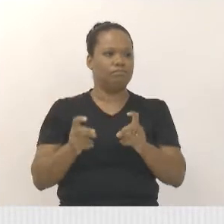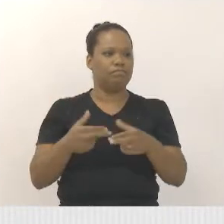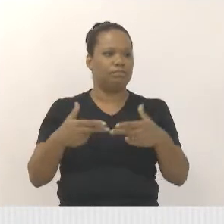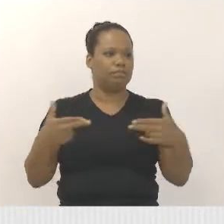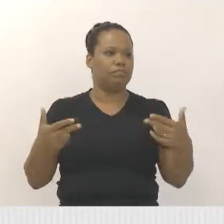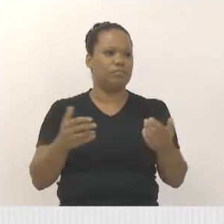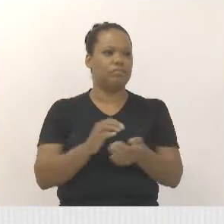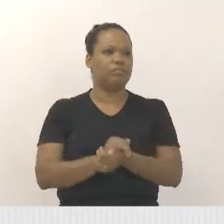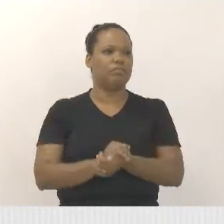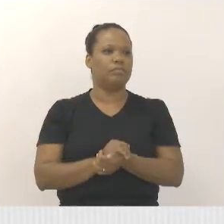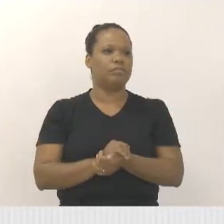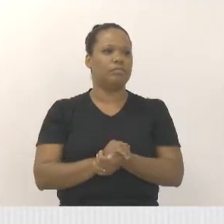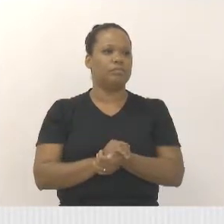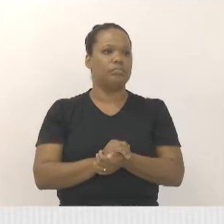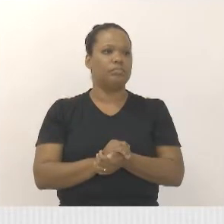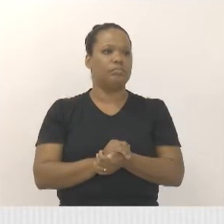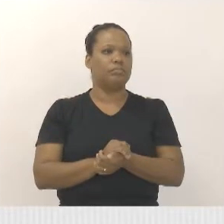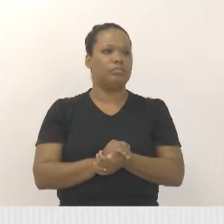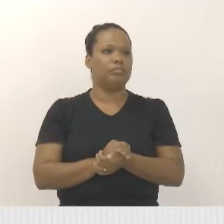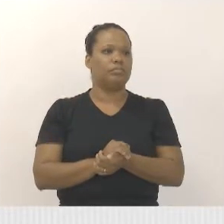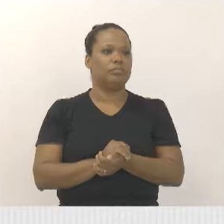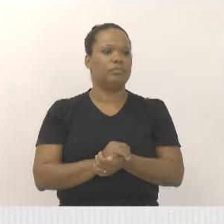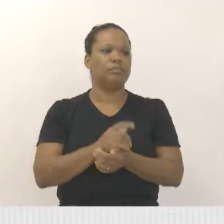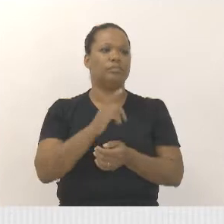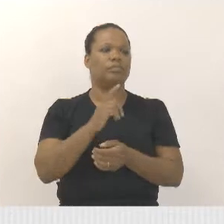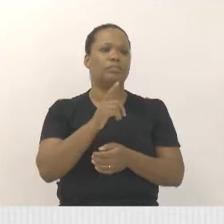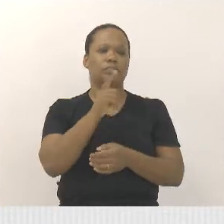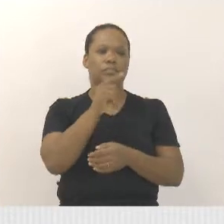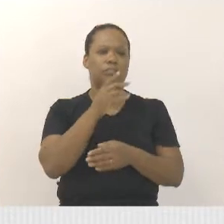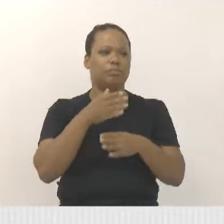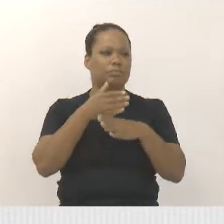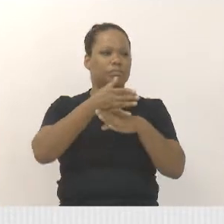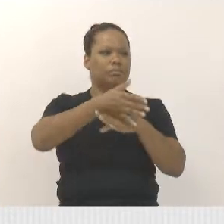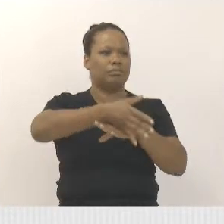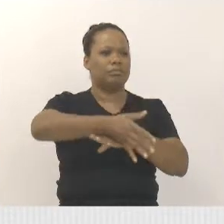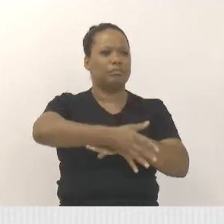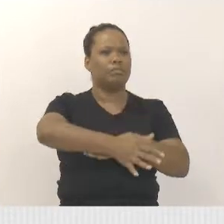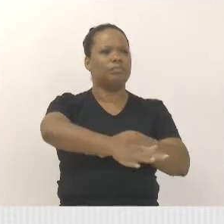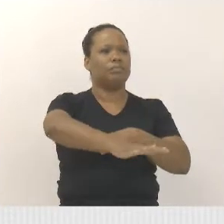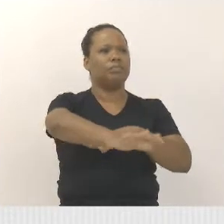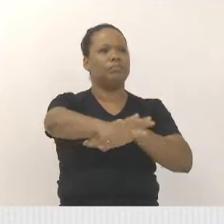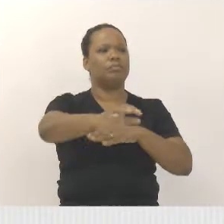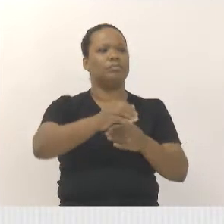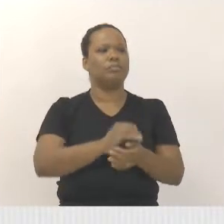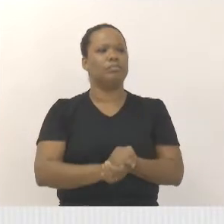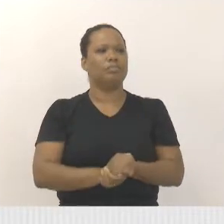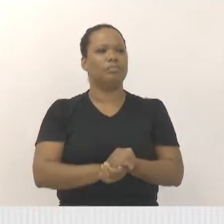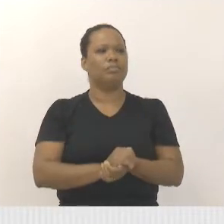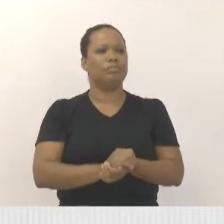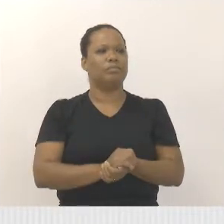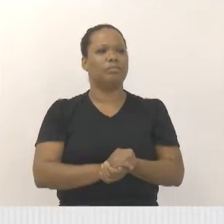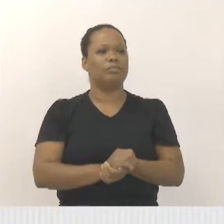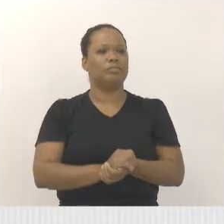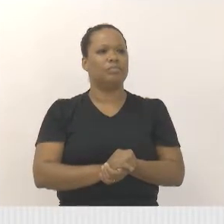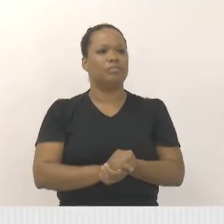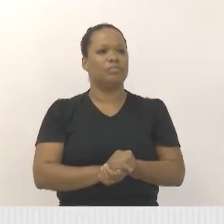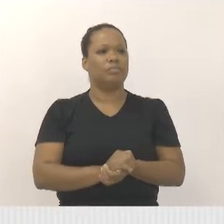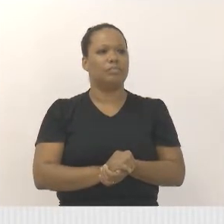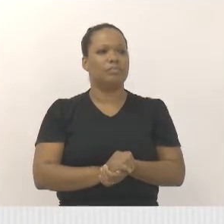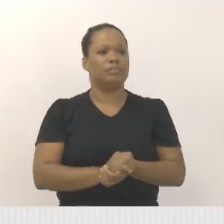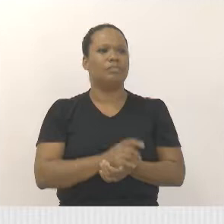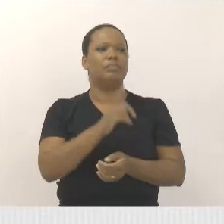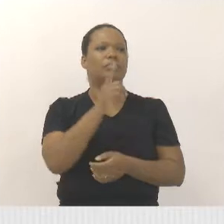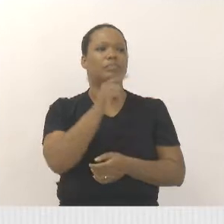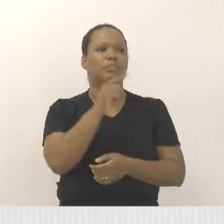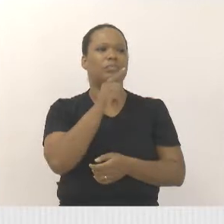galerinhas em algum lugar e estava adentrando a rede de águas proviais e estava acumulando ali um punhado de